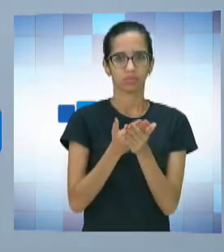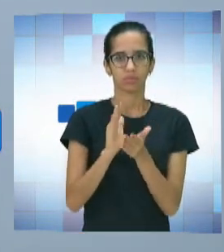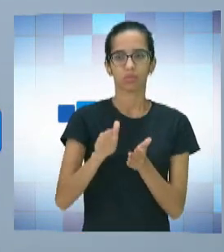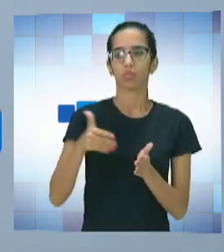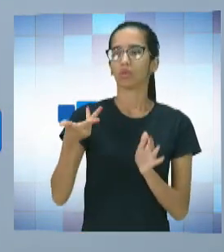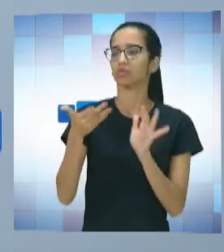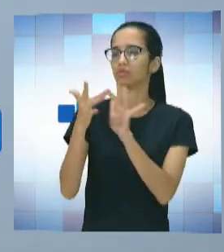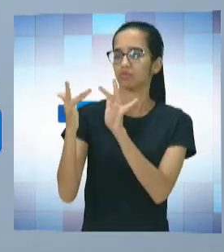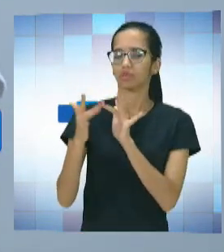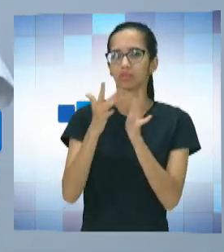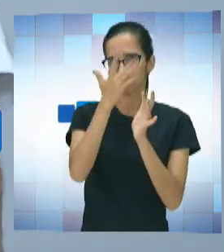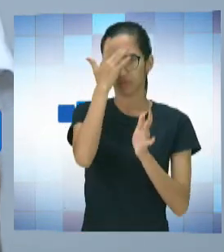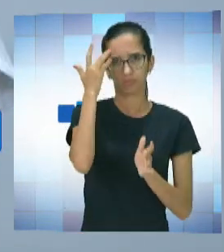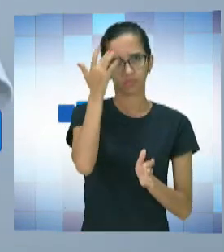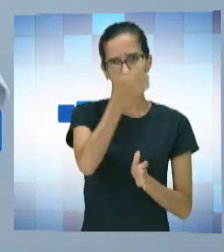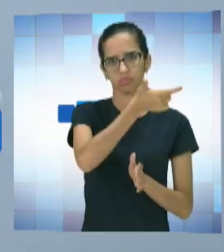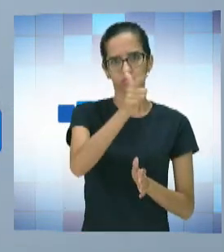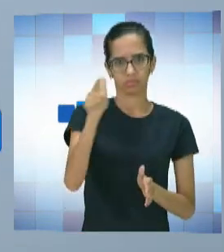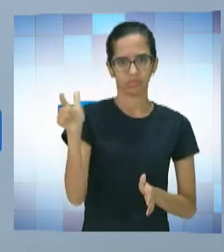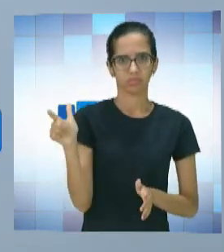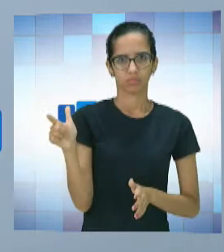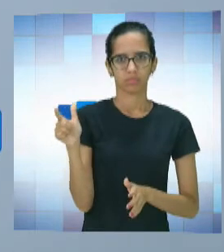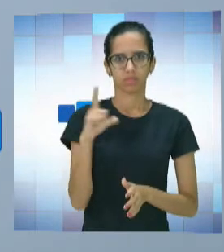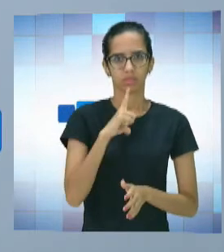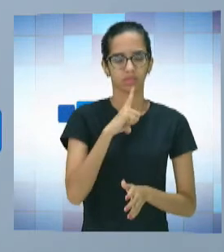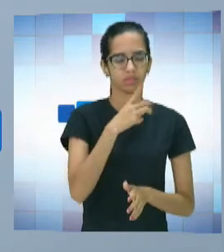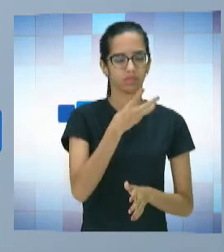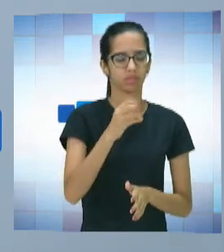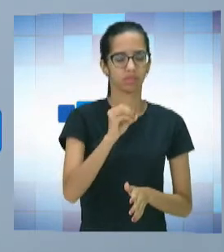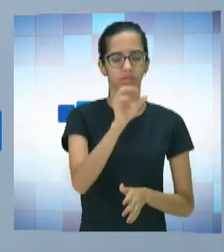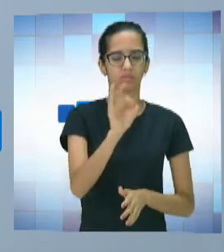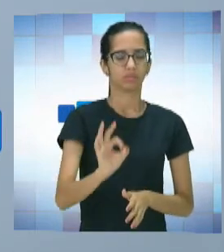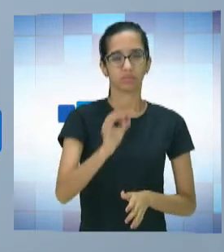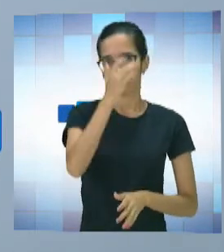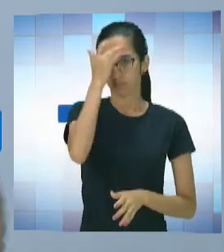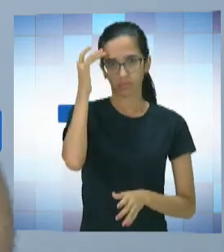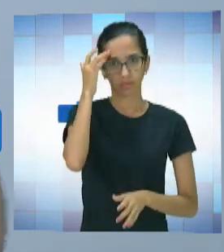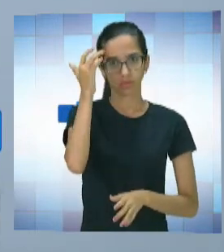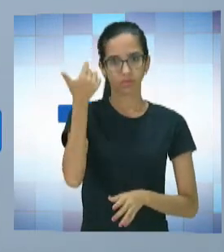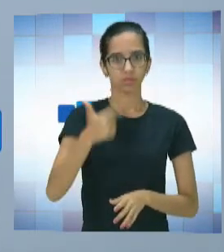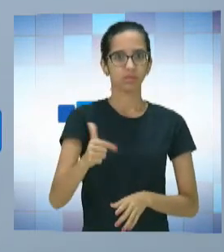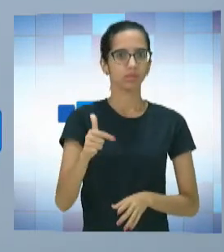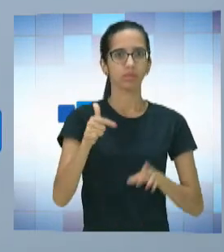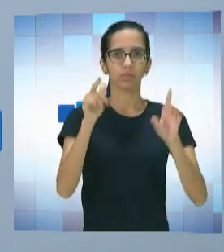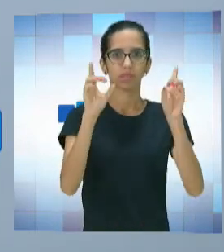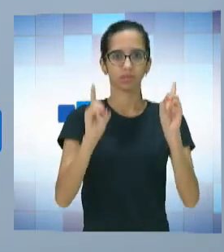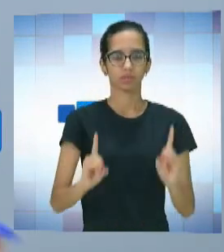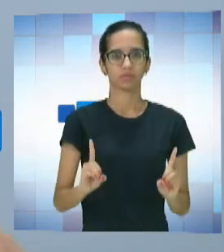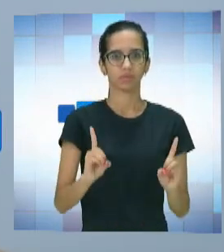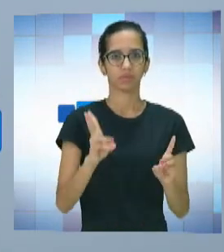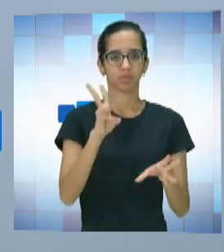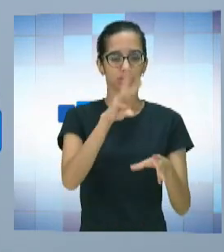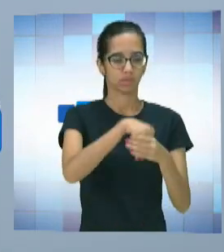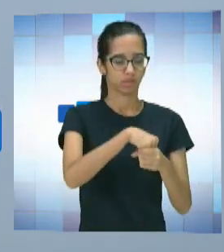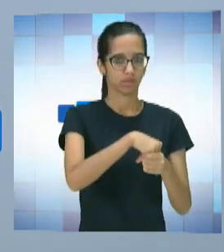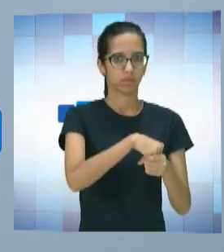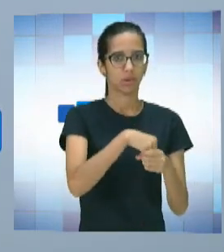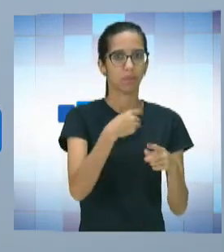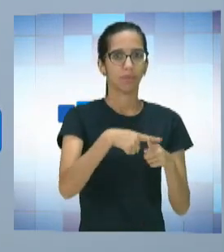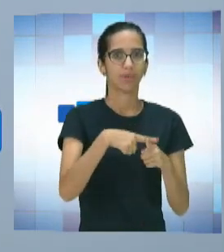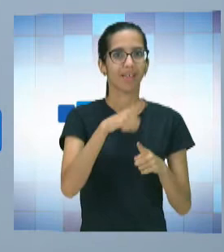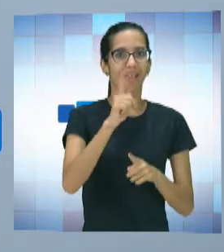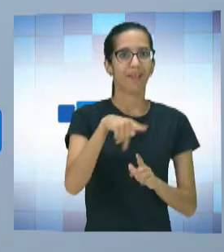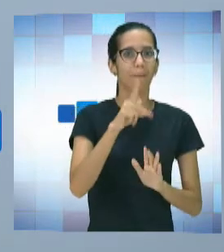normais. Porque é o seguinte, nós temos 30% de crianças que não têm nenhuma deficiência. Sim. Que inclui dentro do projeto, porque é um projeto de inclusão